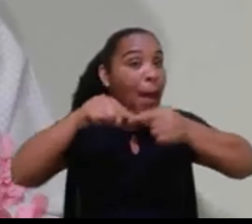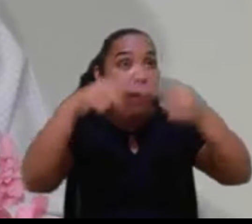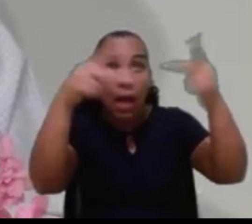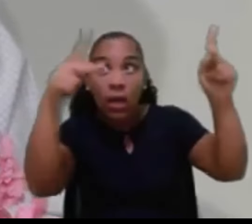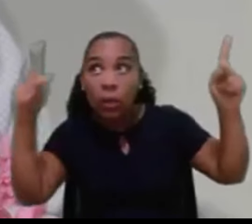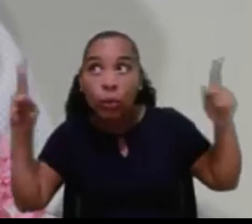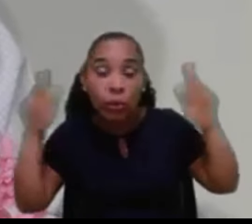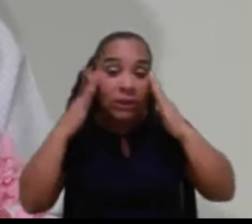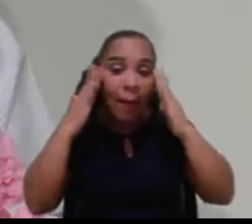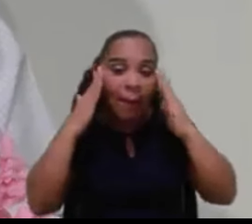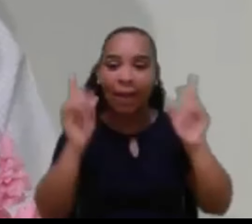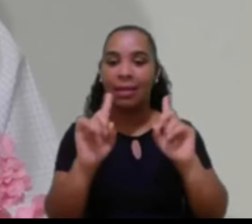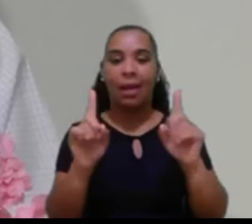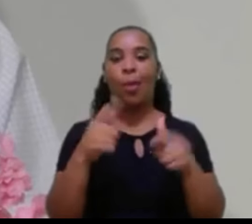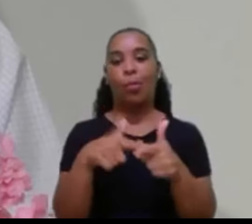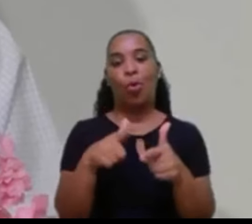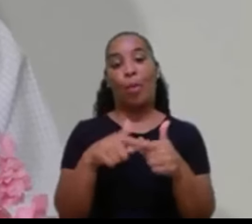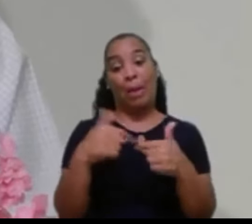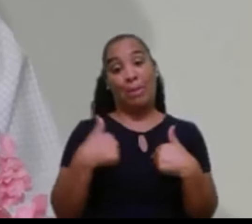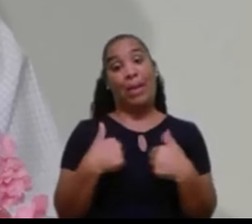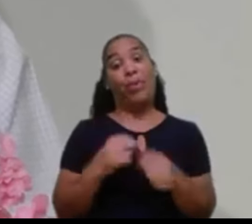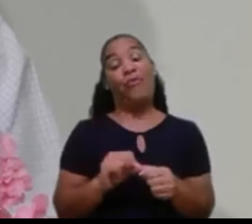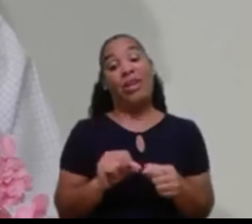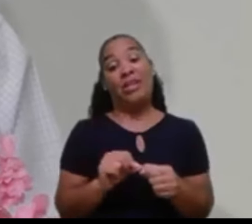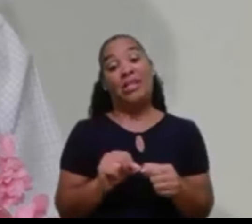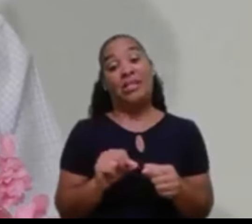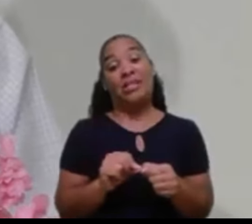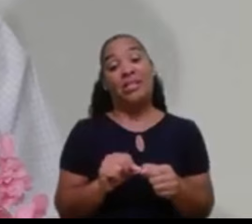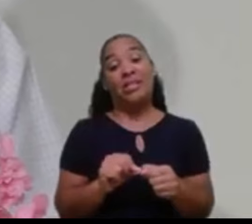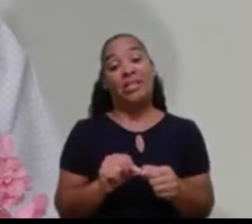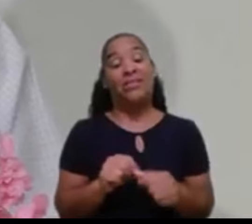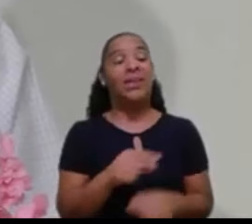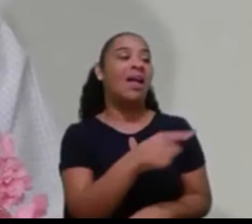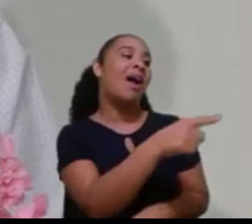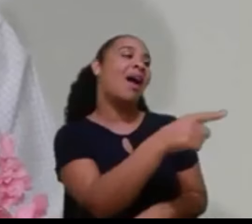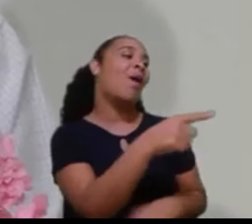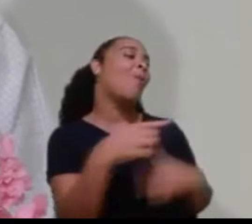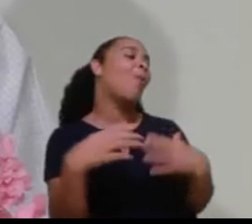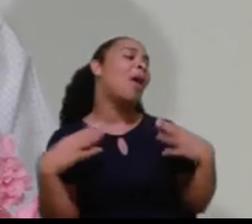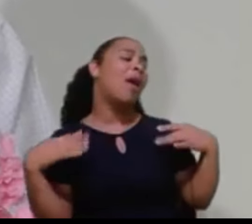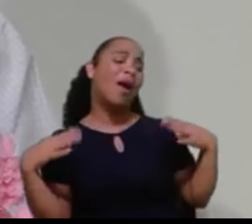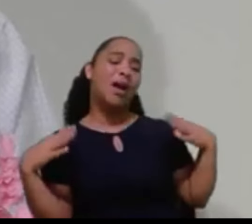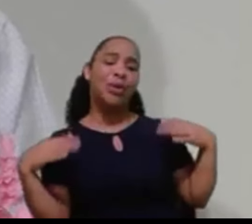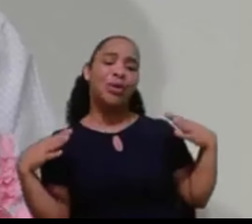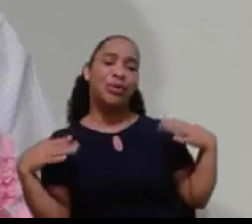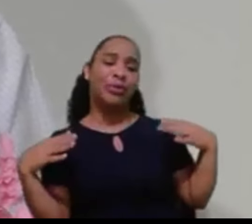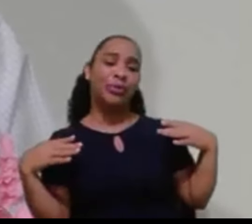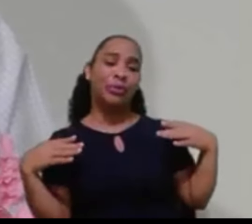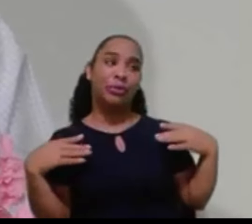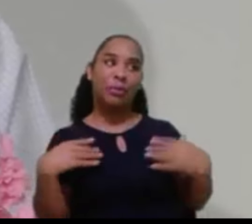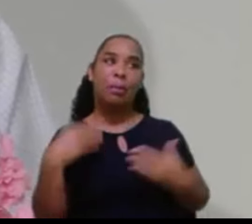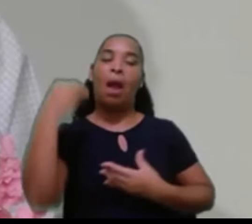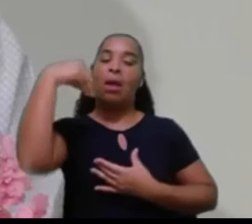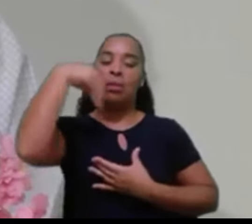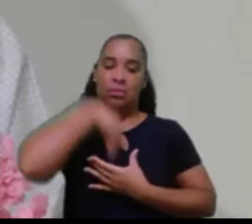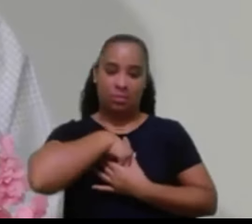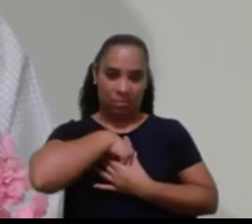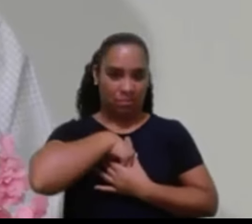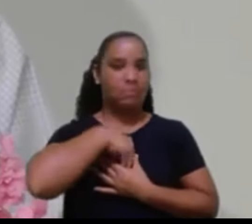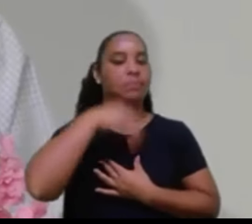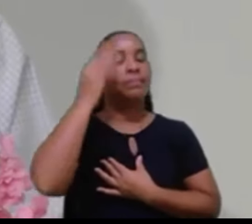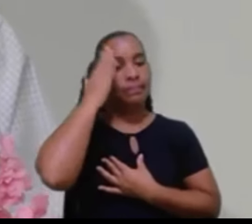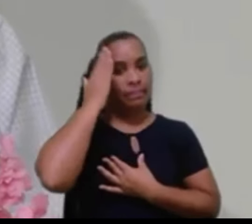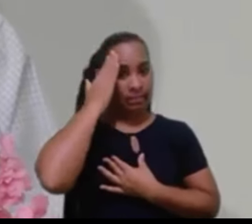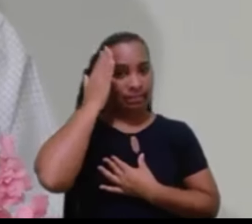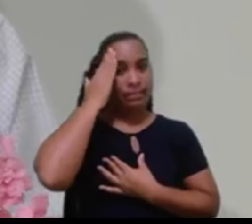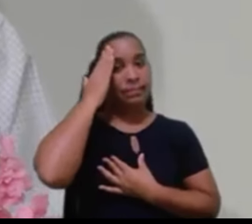gente defeito. Por mais que diga fulano é um anjo, só ele é que sabe. A pequena